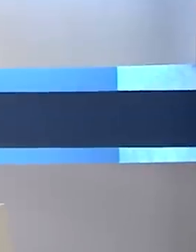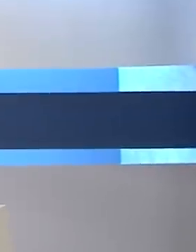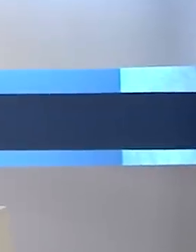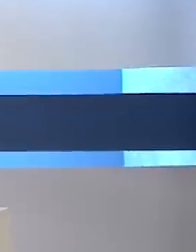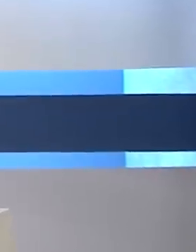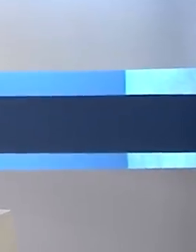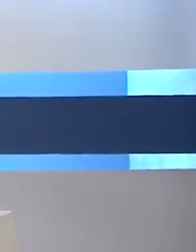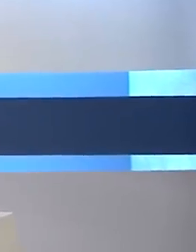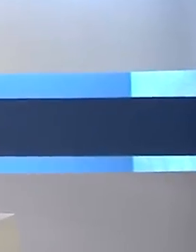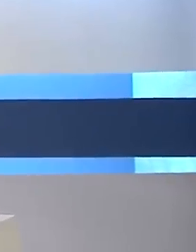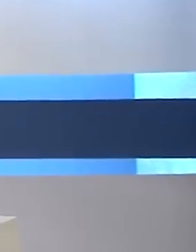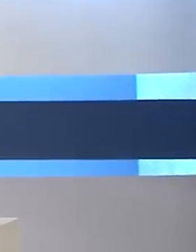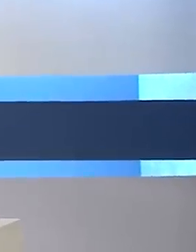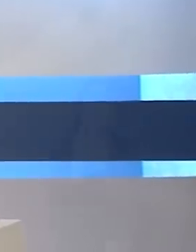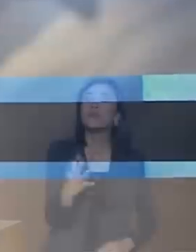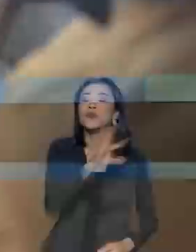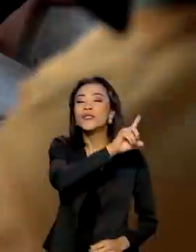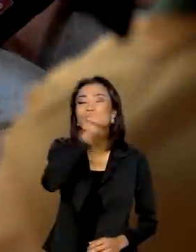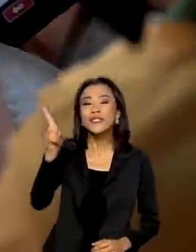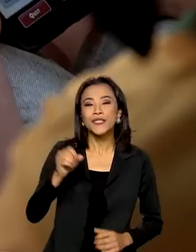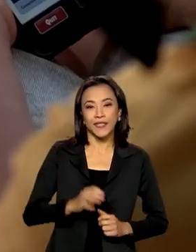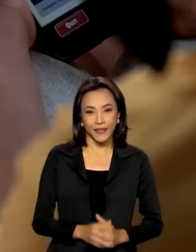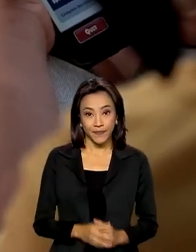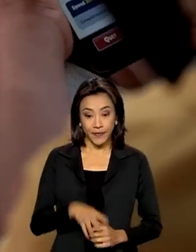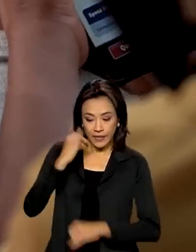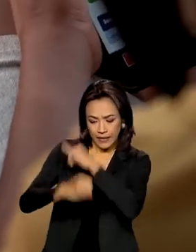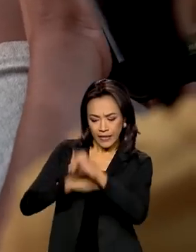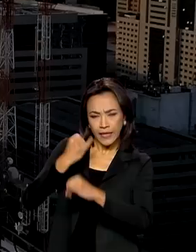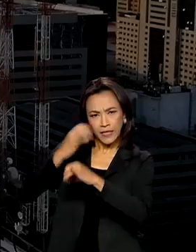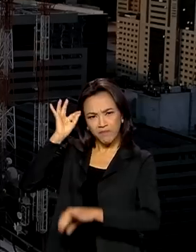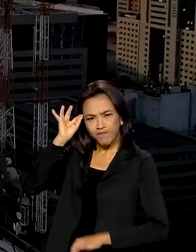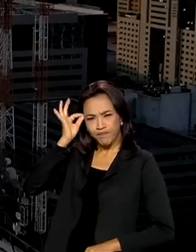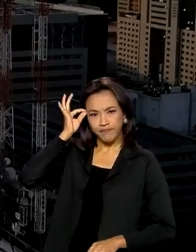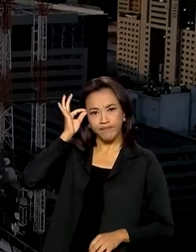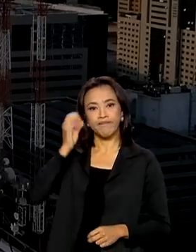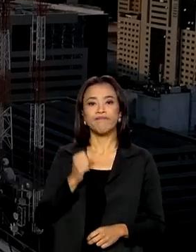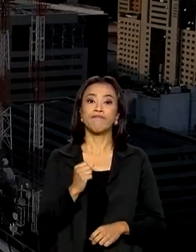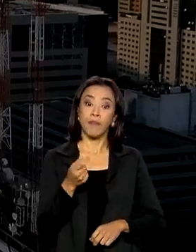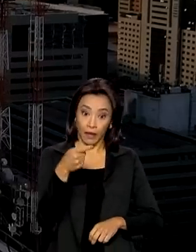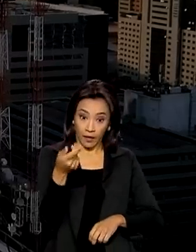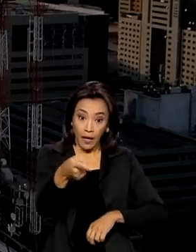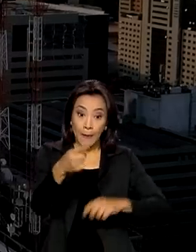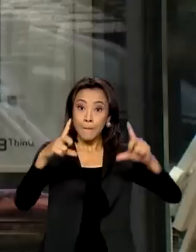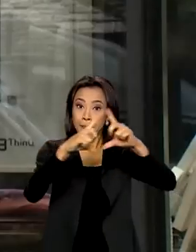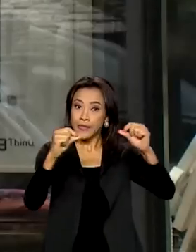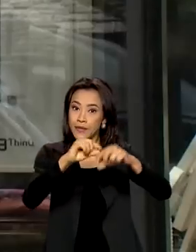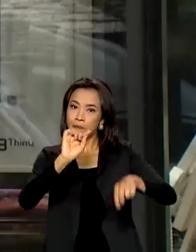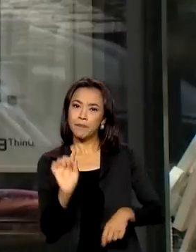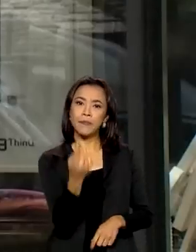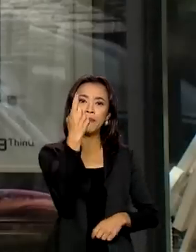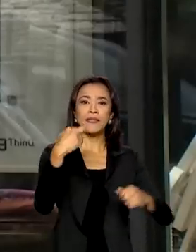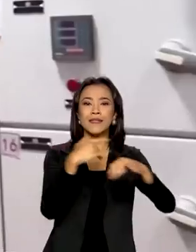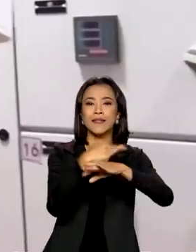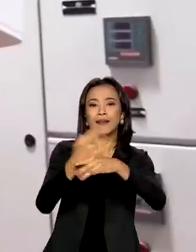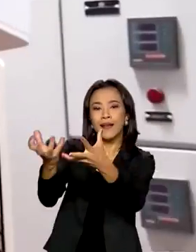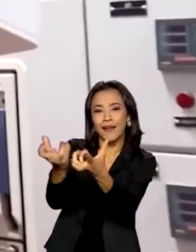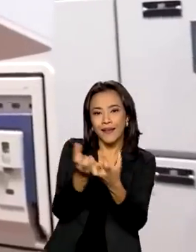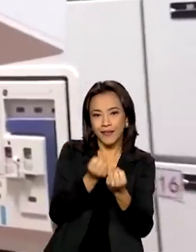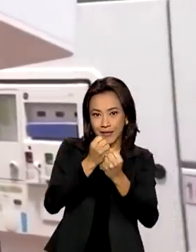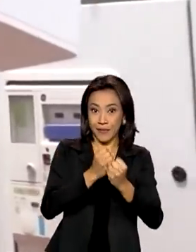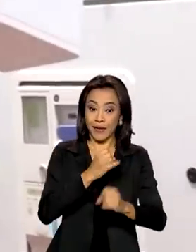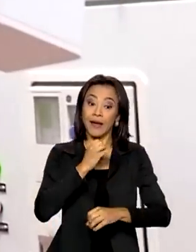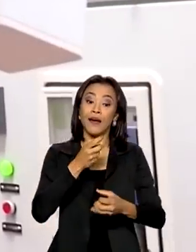Olá, bom dia. Internet mais rápida. Brasília é a primeira cidade a receber a tecnologia